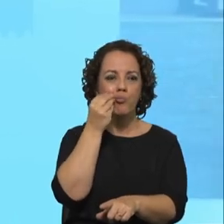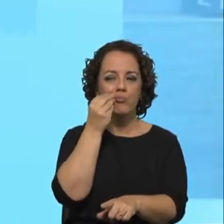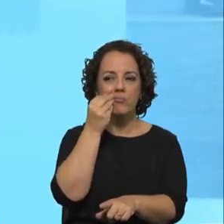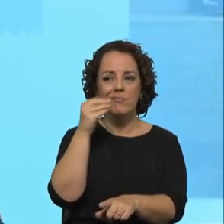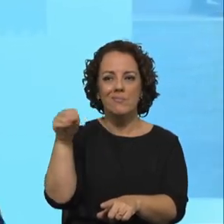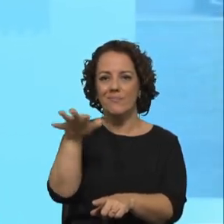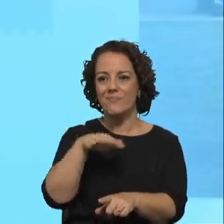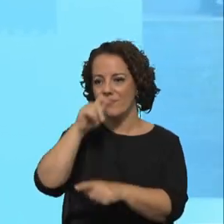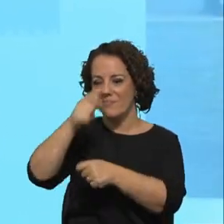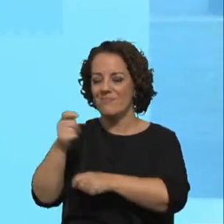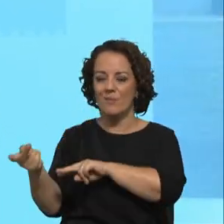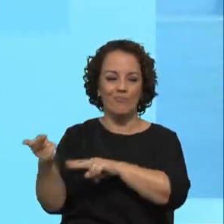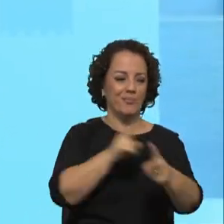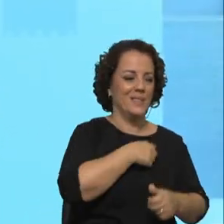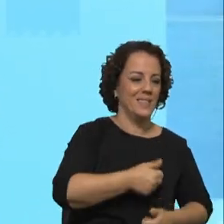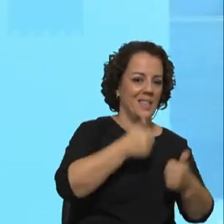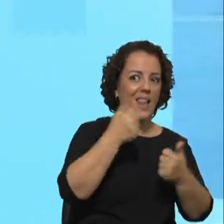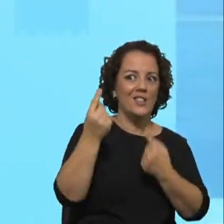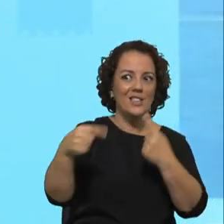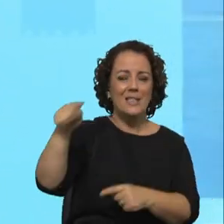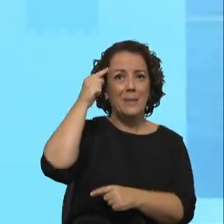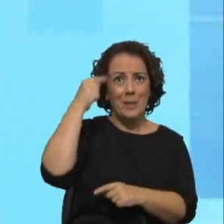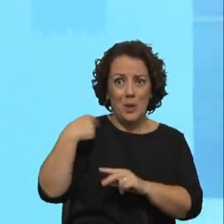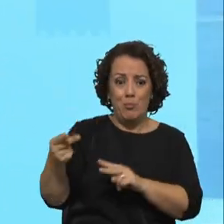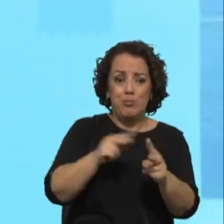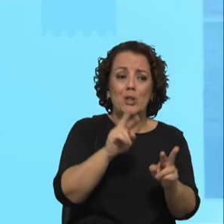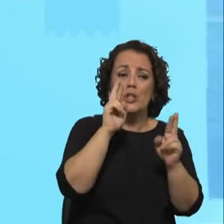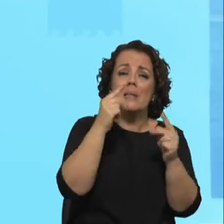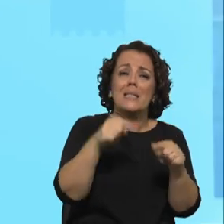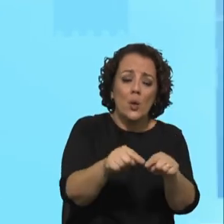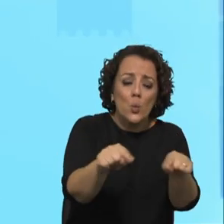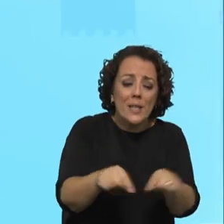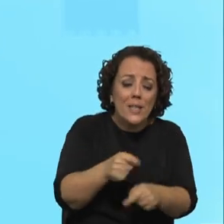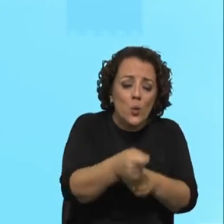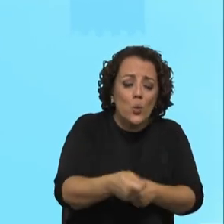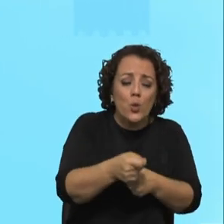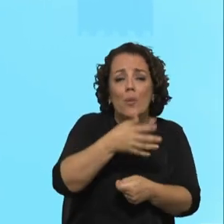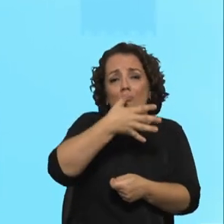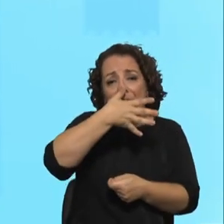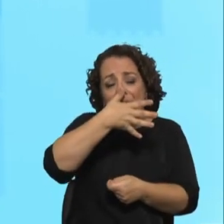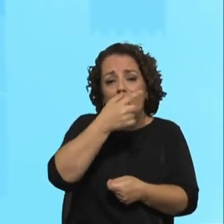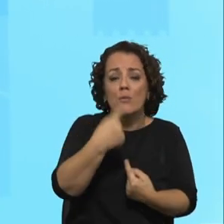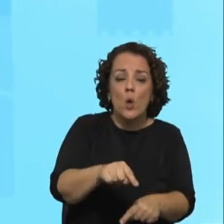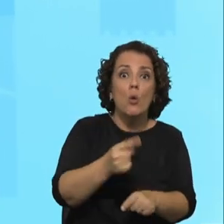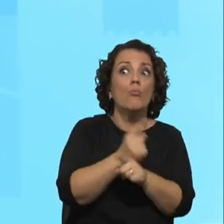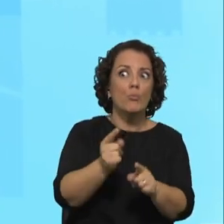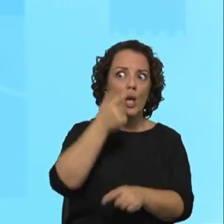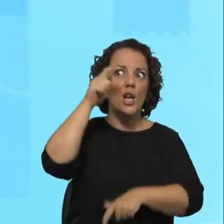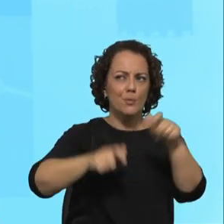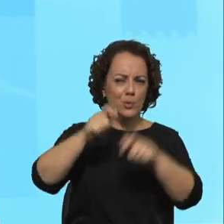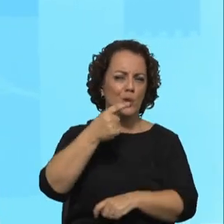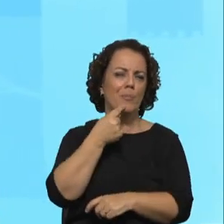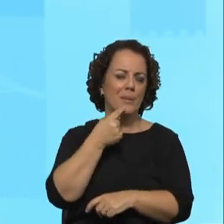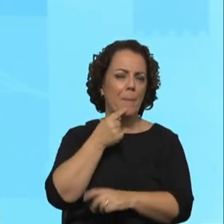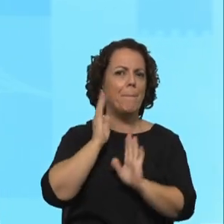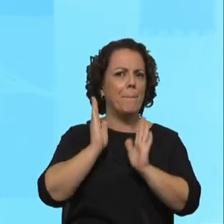cidade, há muita gente que pensa ah, eu espero ter um cantinho onde eu possa cultivar alguma coisa, porque as pessoas percebem que é preciso alterar os seus